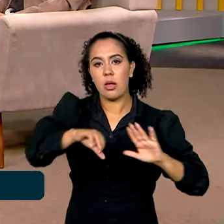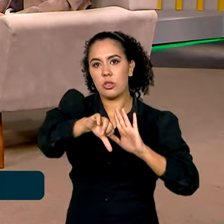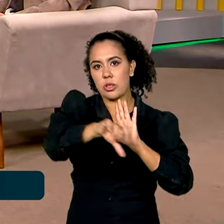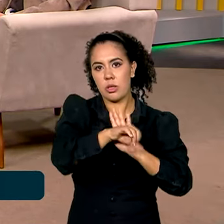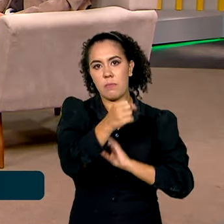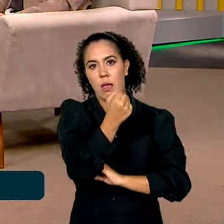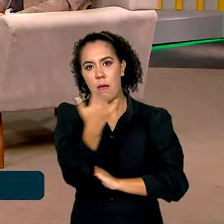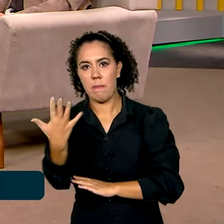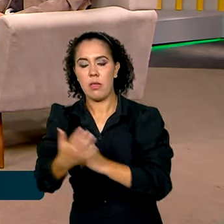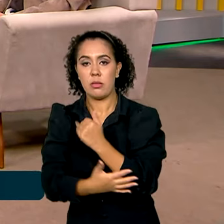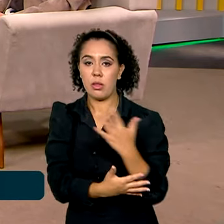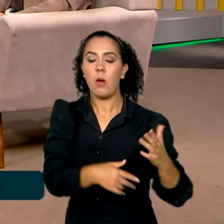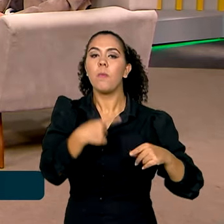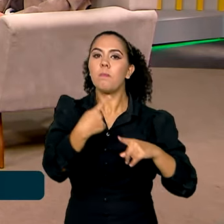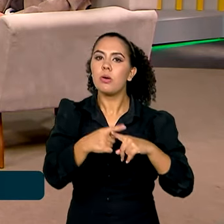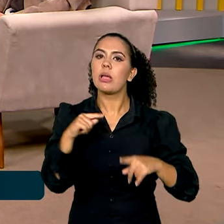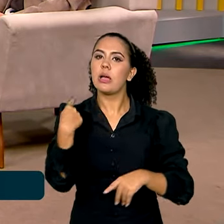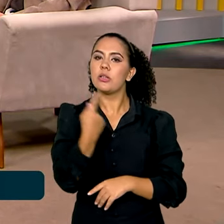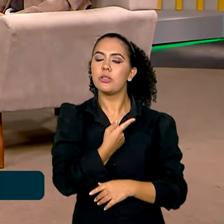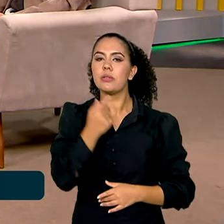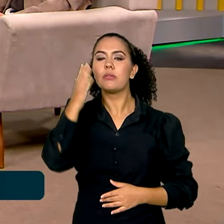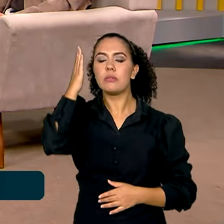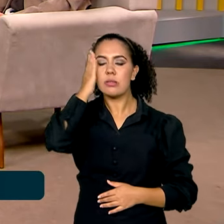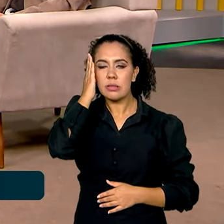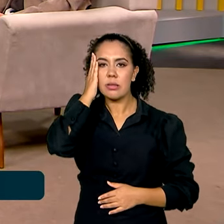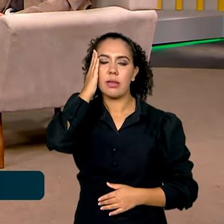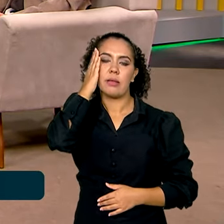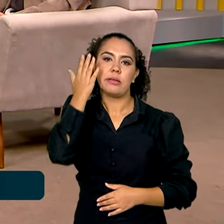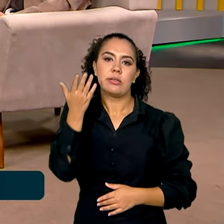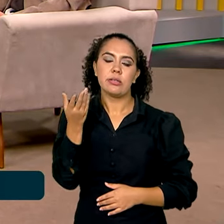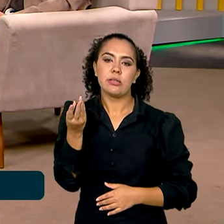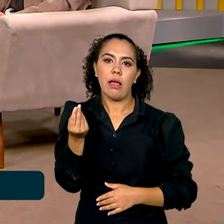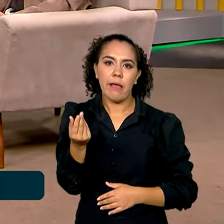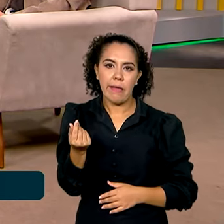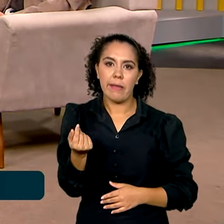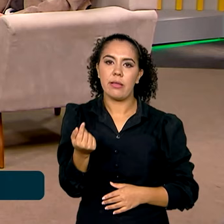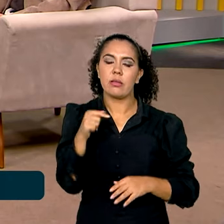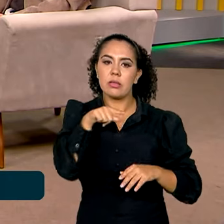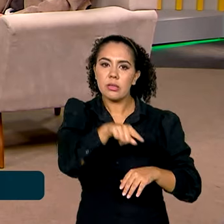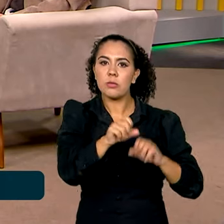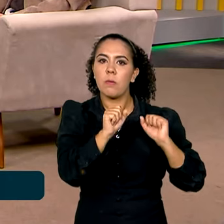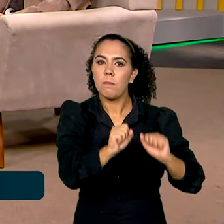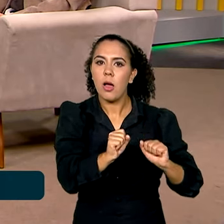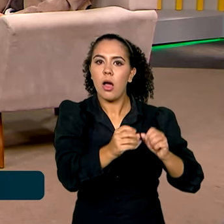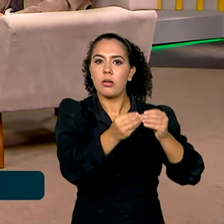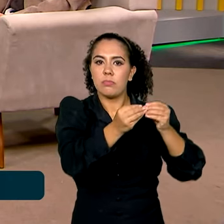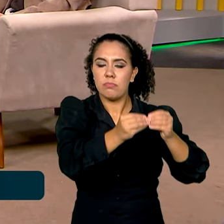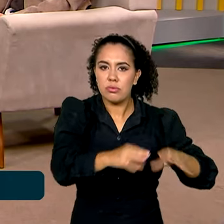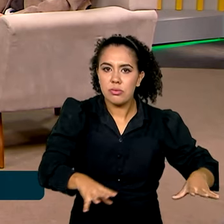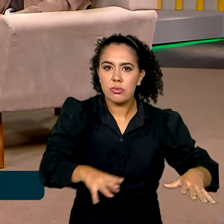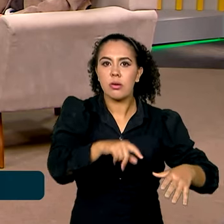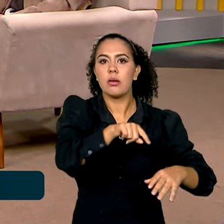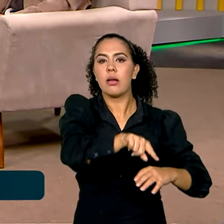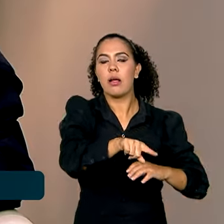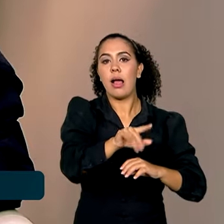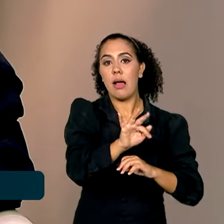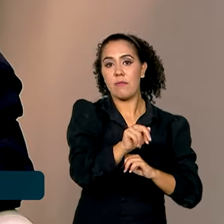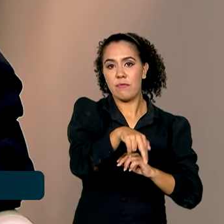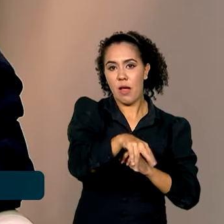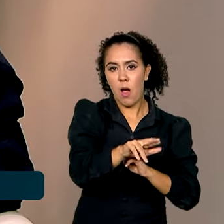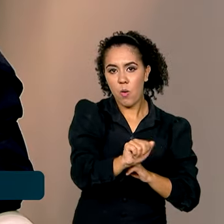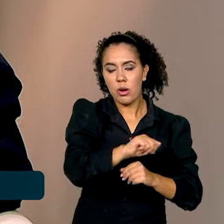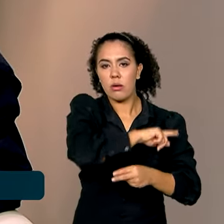ambientais, porque entendemos que afeta a nossa fauna, nossa flora e